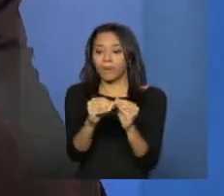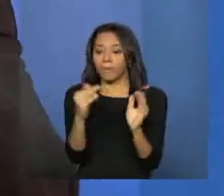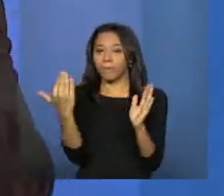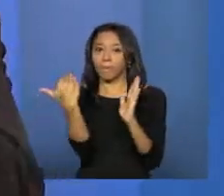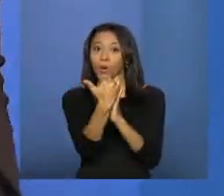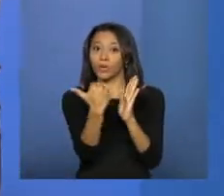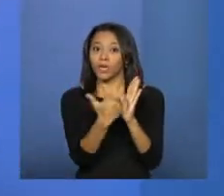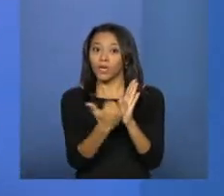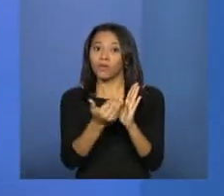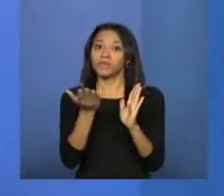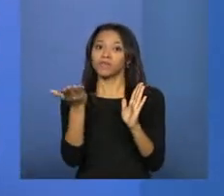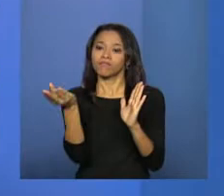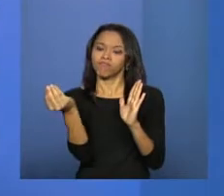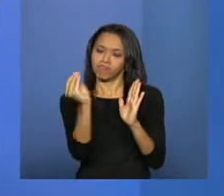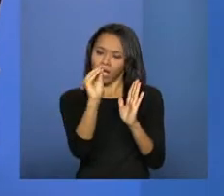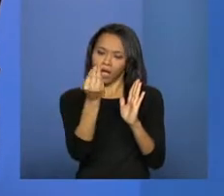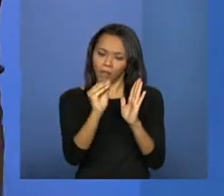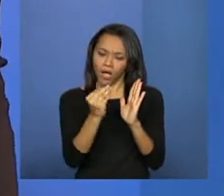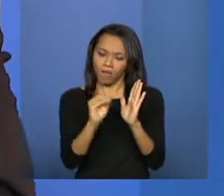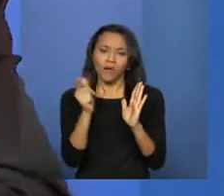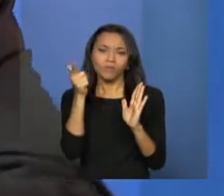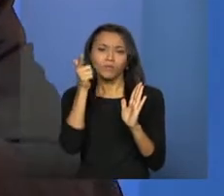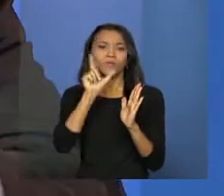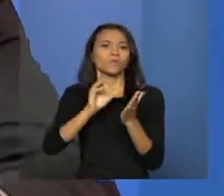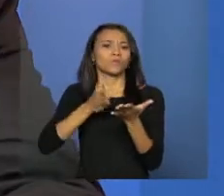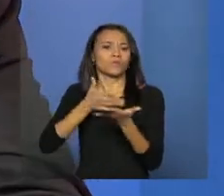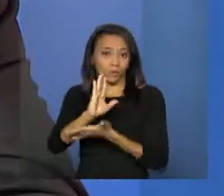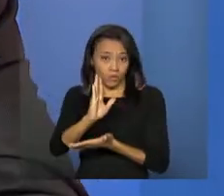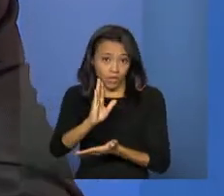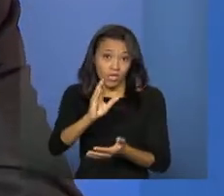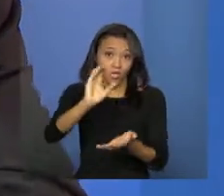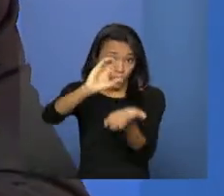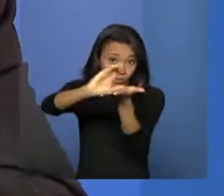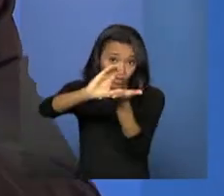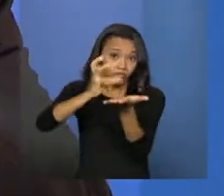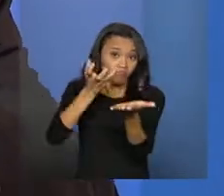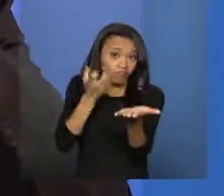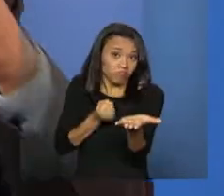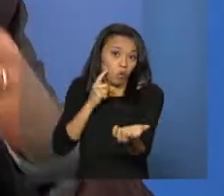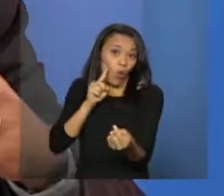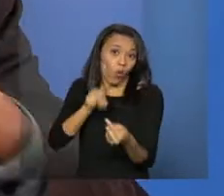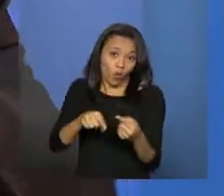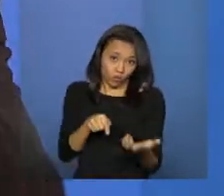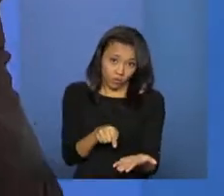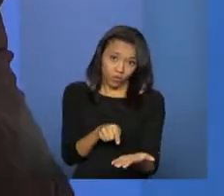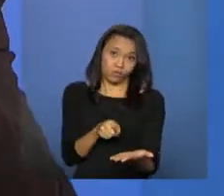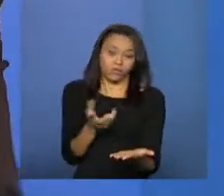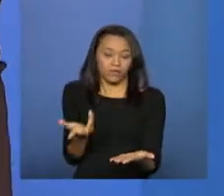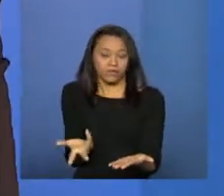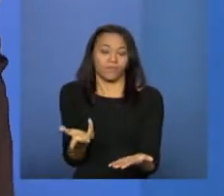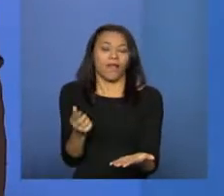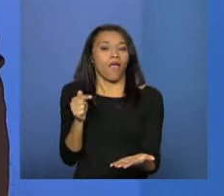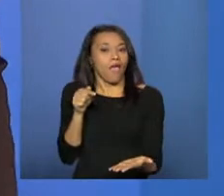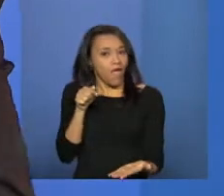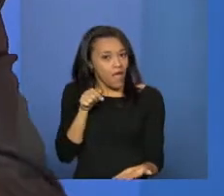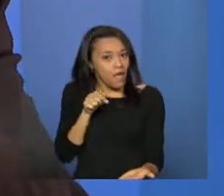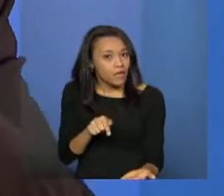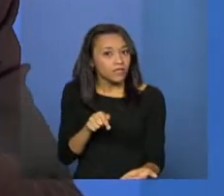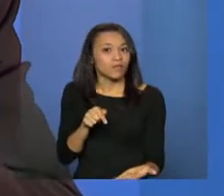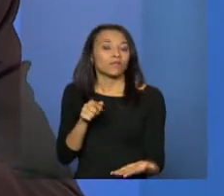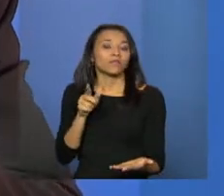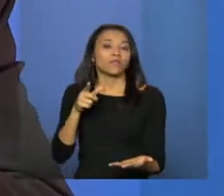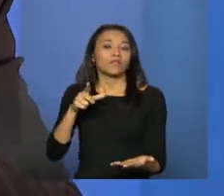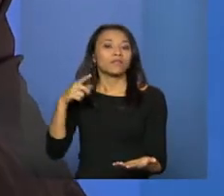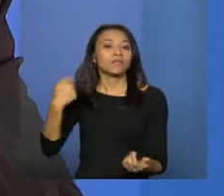pactuados e o Conselho Nacional deliberou sobre esses programas. Então, é esta compreensão e